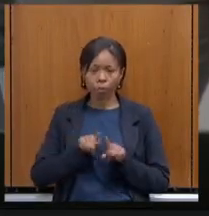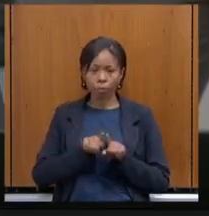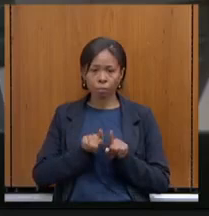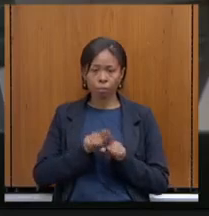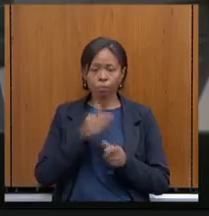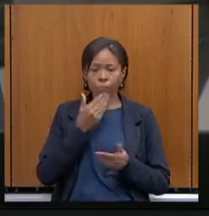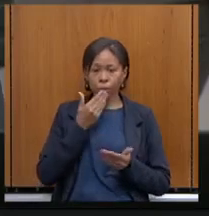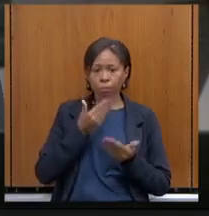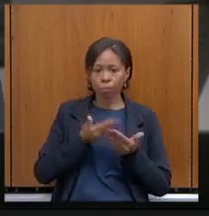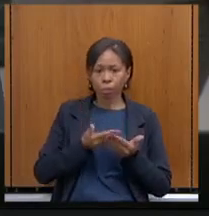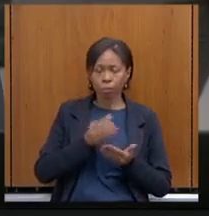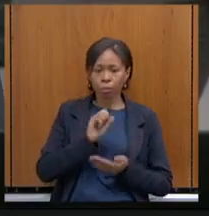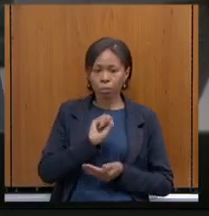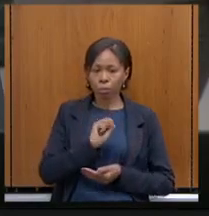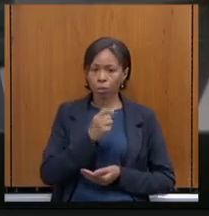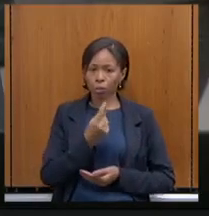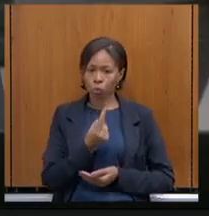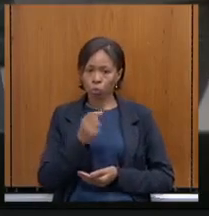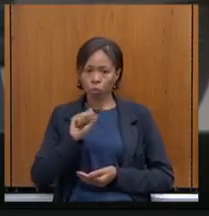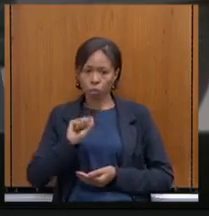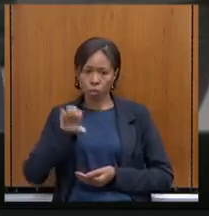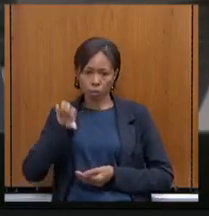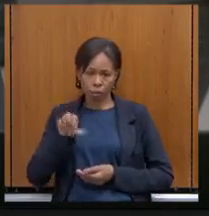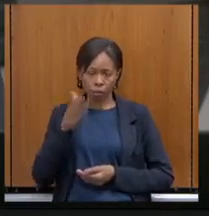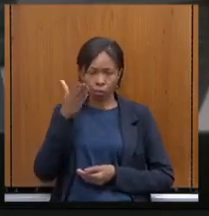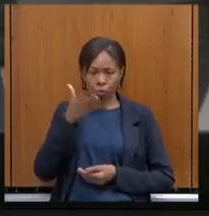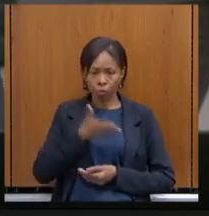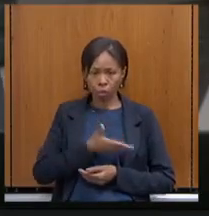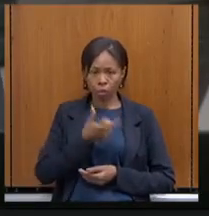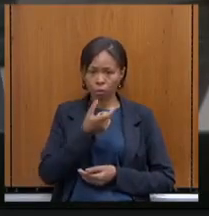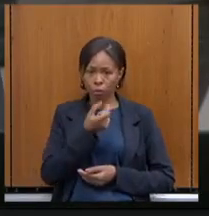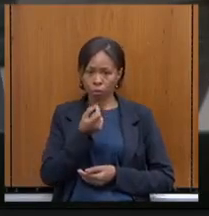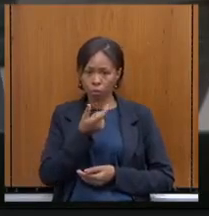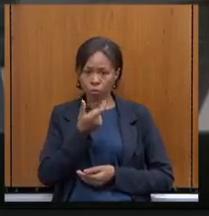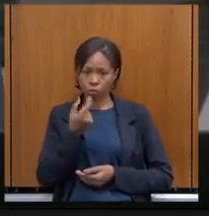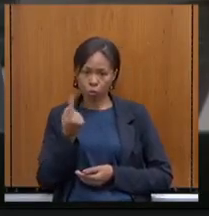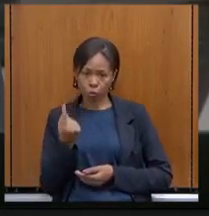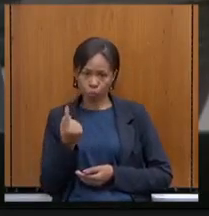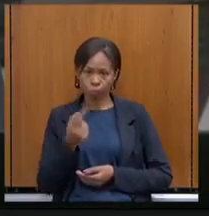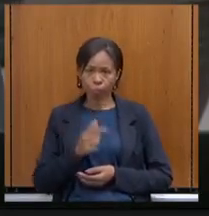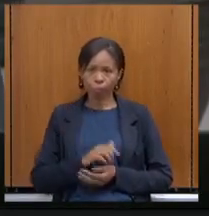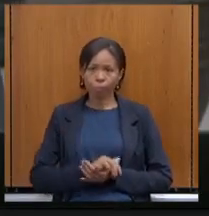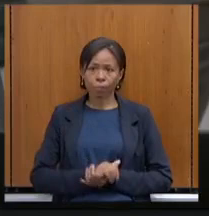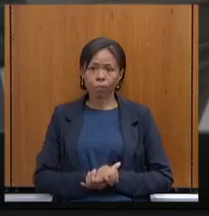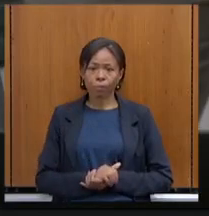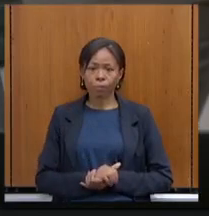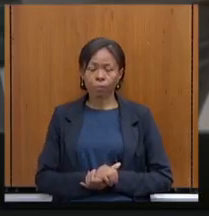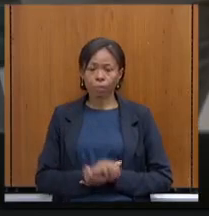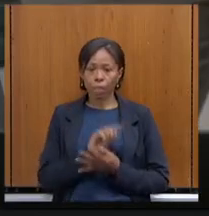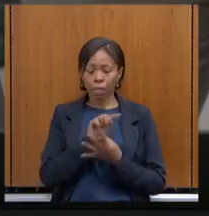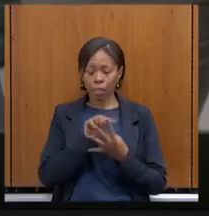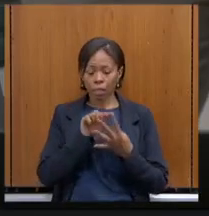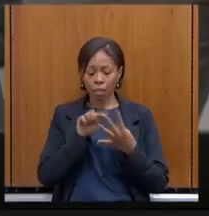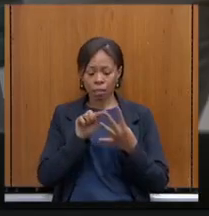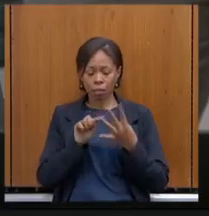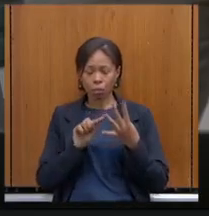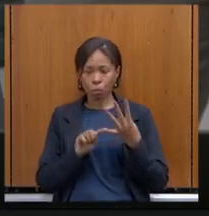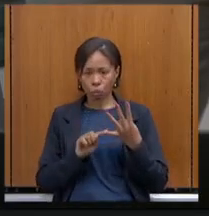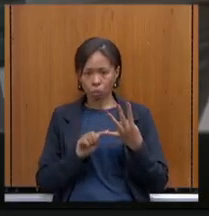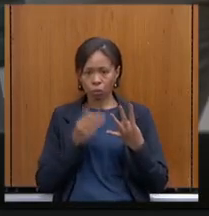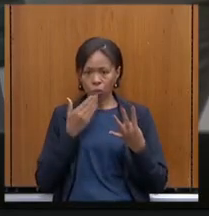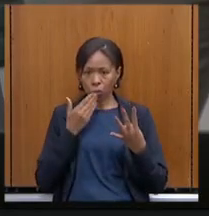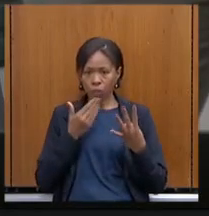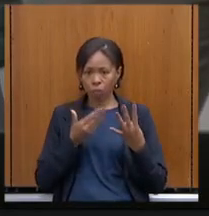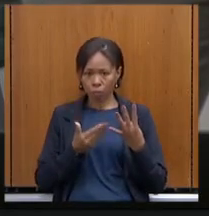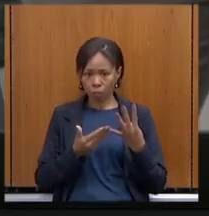8189, barra 2021. em todos os quatro, a resposta foi